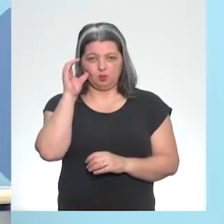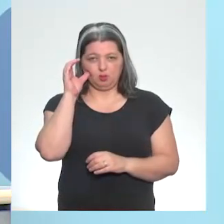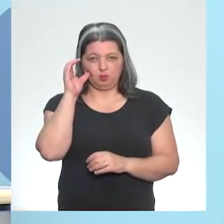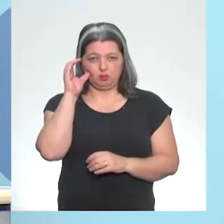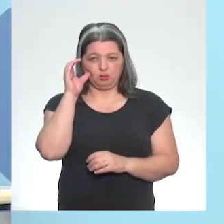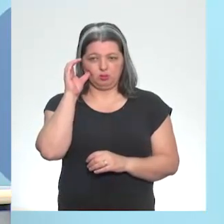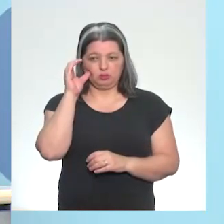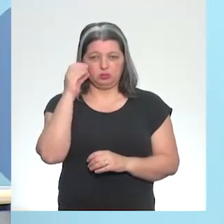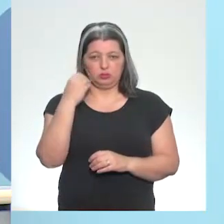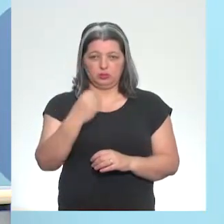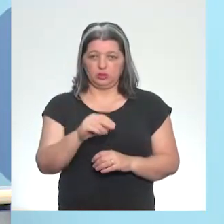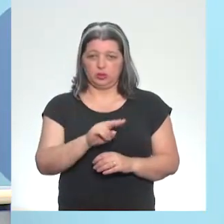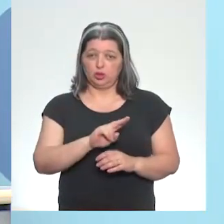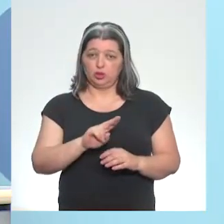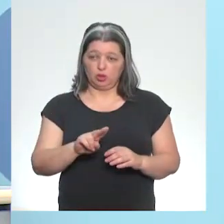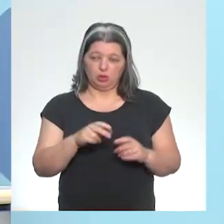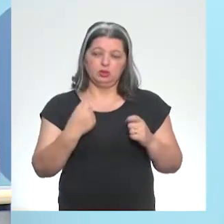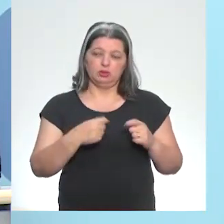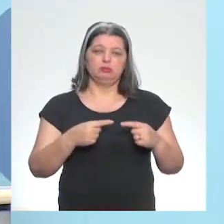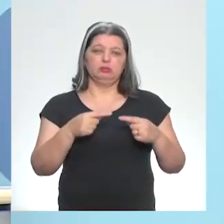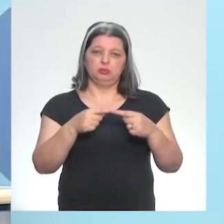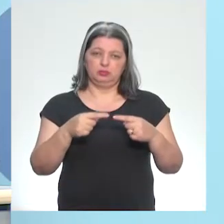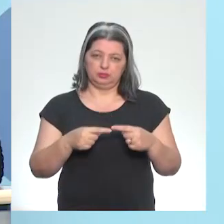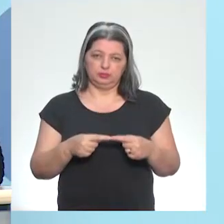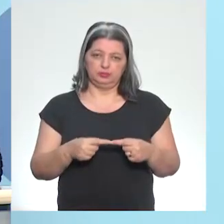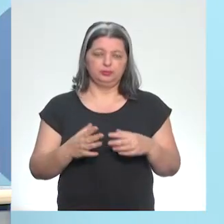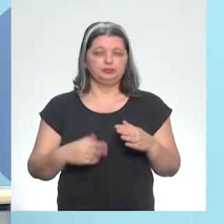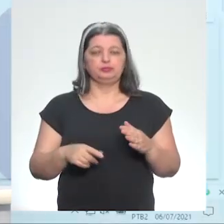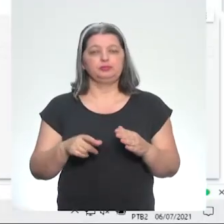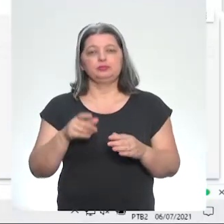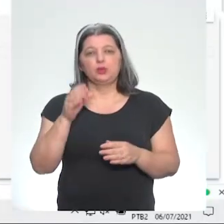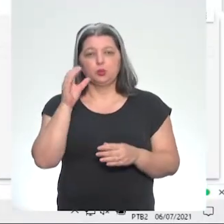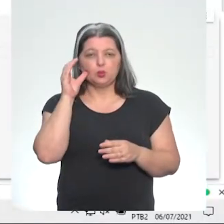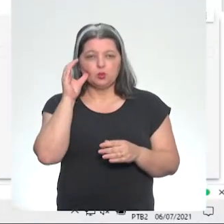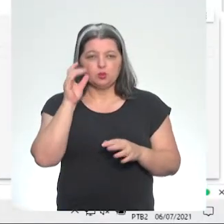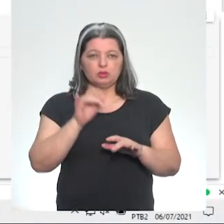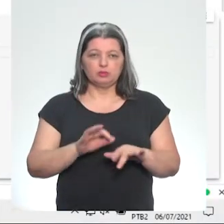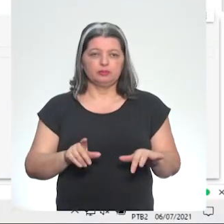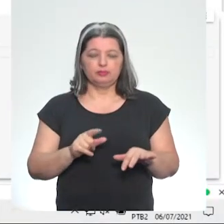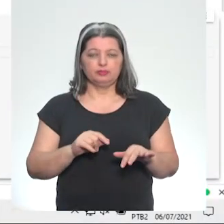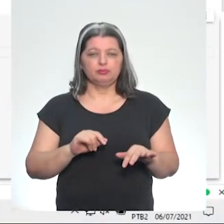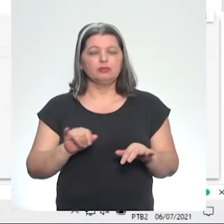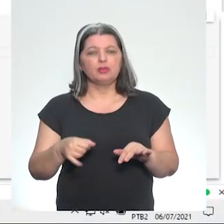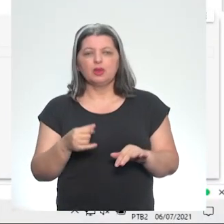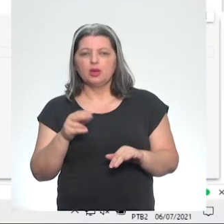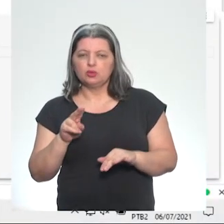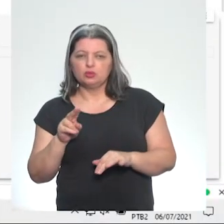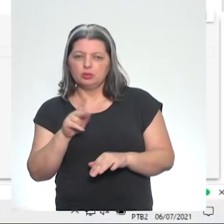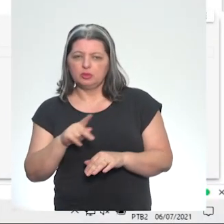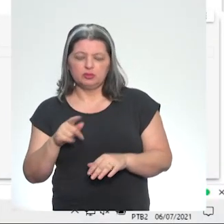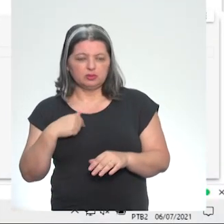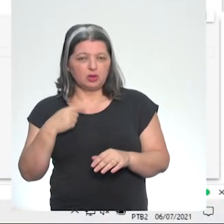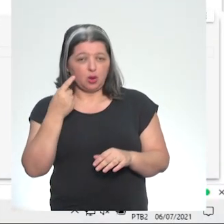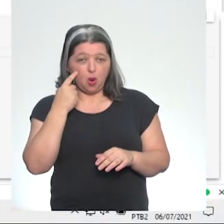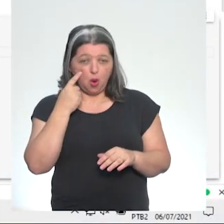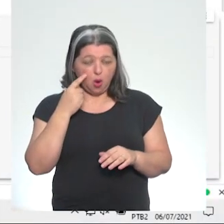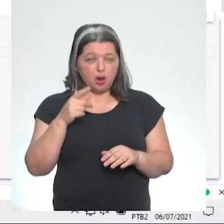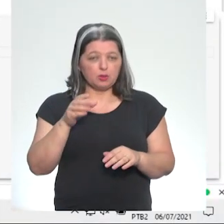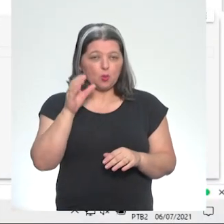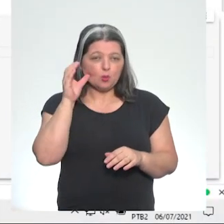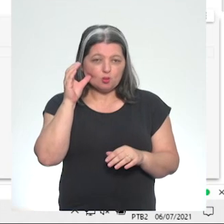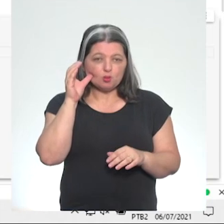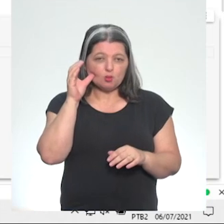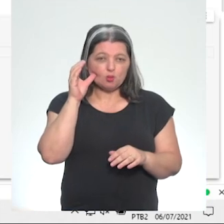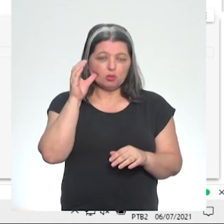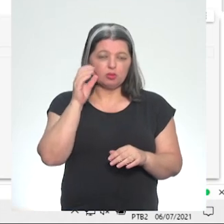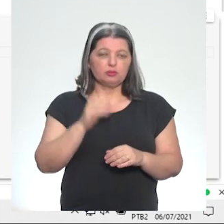nomes que façam sentido. Porque eu deixei, fiz meu código aqui, aí senta a Juliana, eu falo, Ju, olha lá meu código para mim, ou